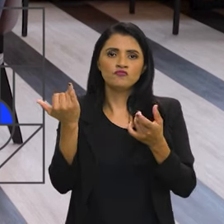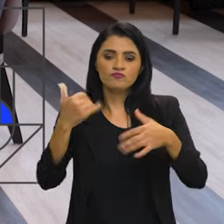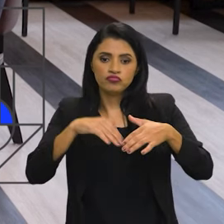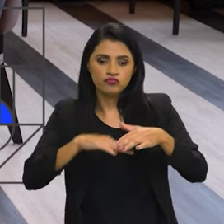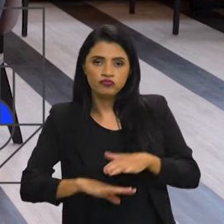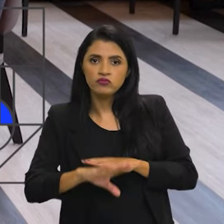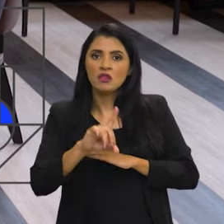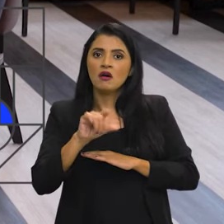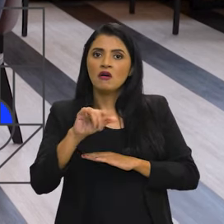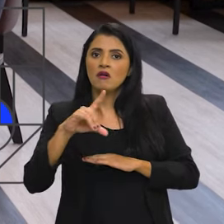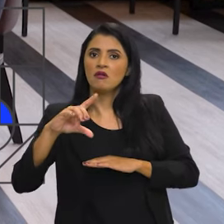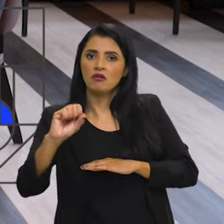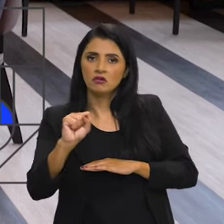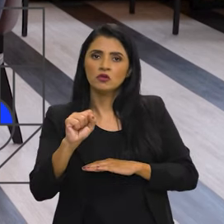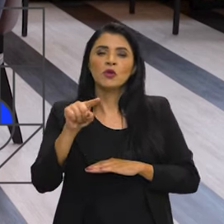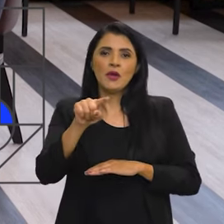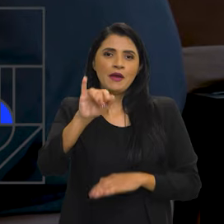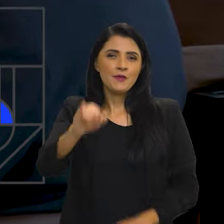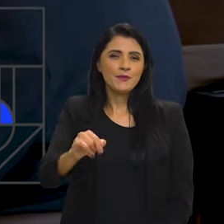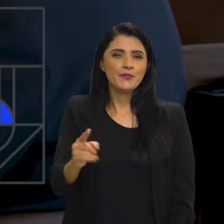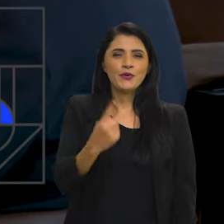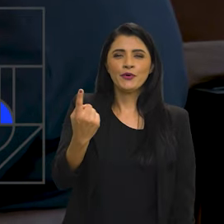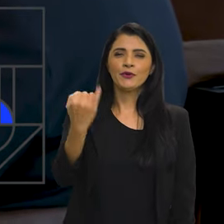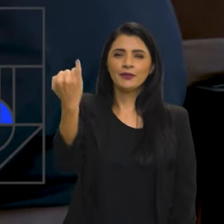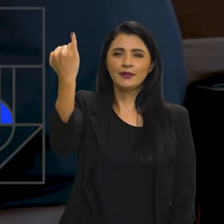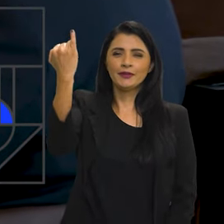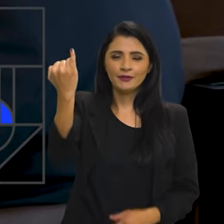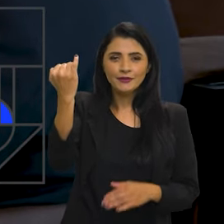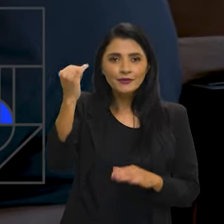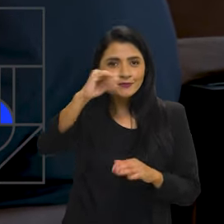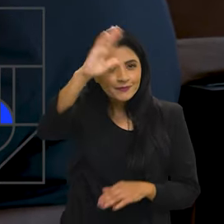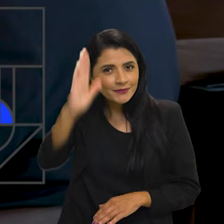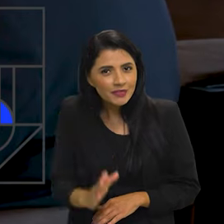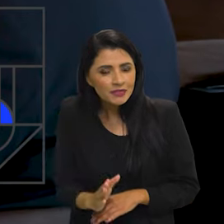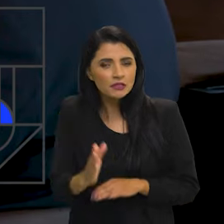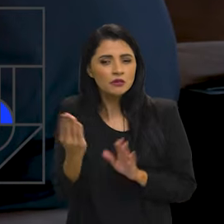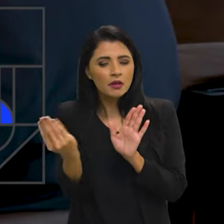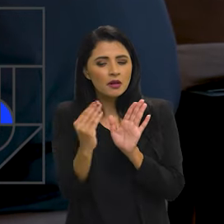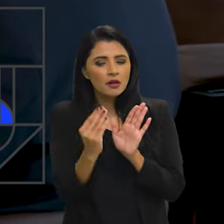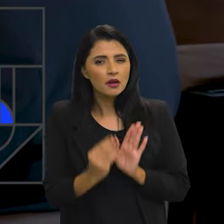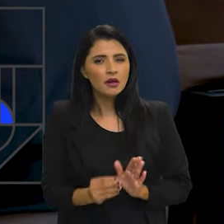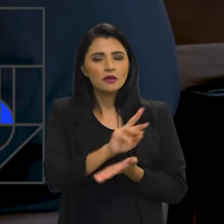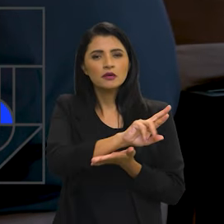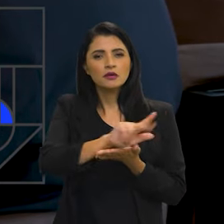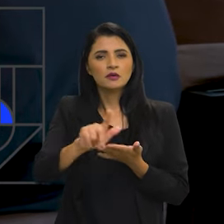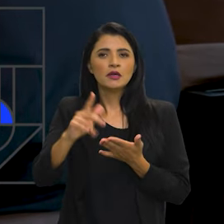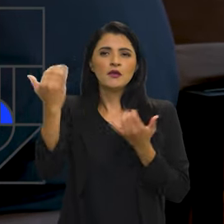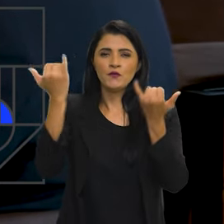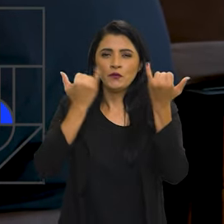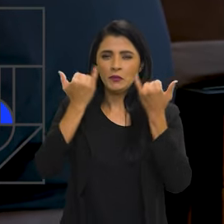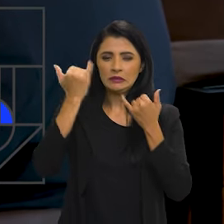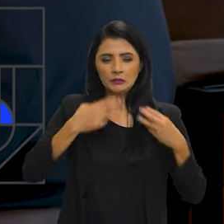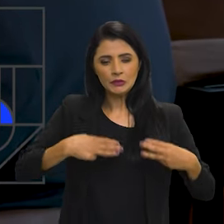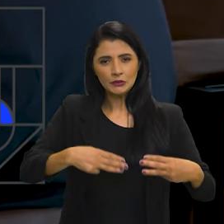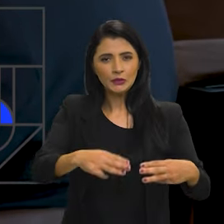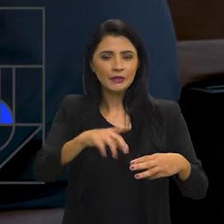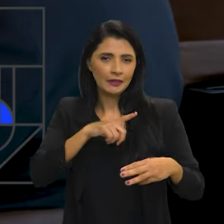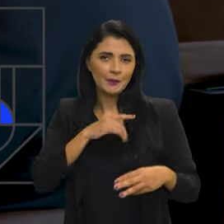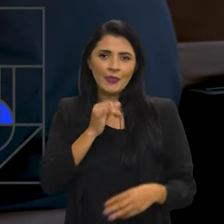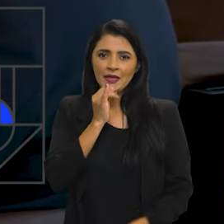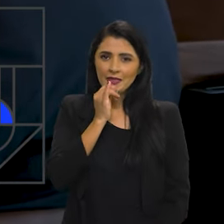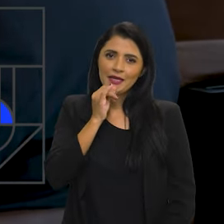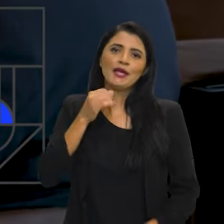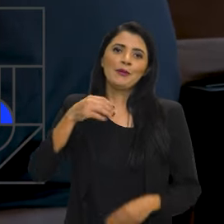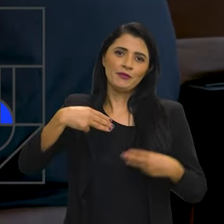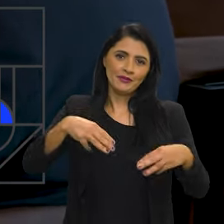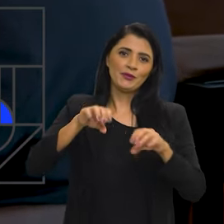bancos de dados. É fundamental que o Brasil, por exemplo, consiga integrar as diferentes informações que vários ministérios possuem. O Ministério